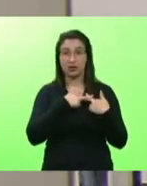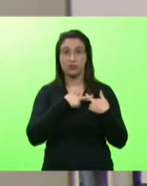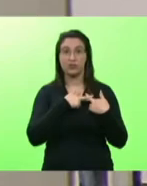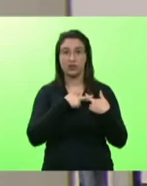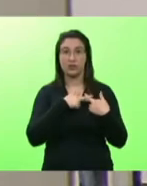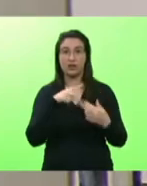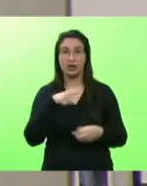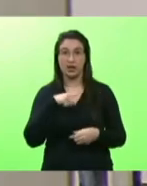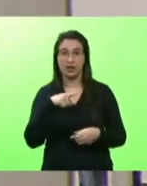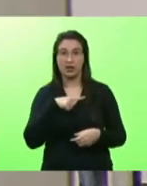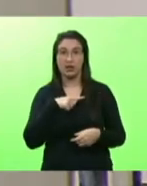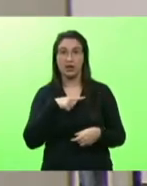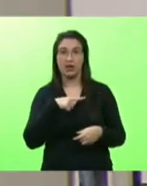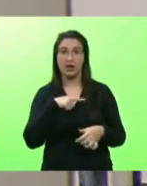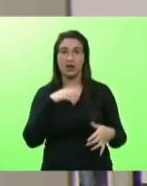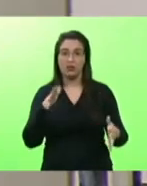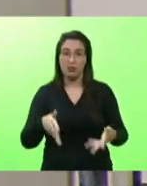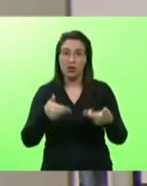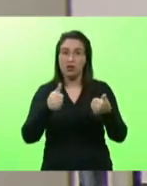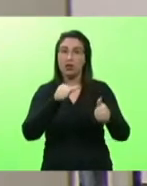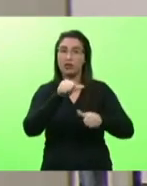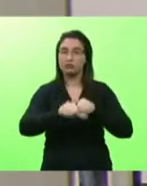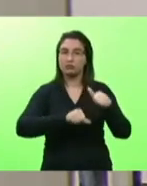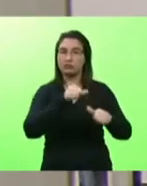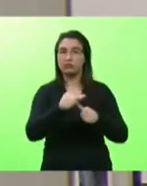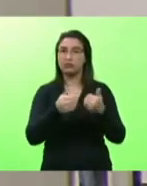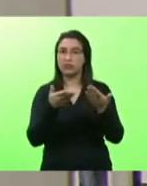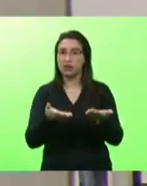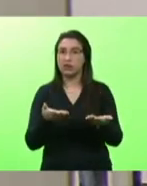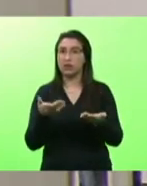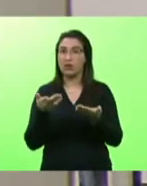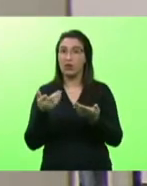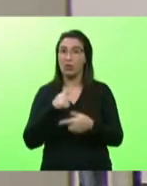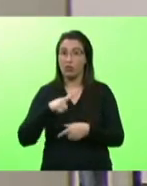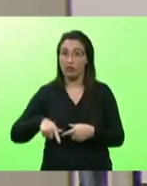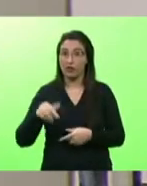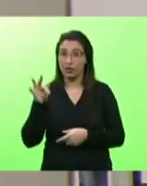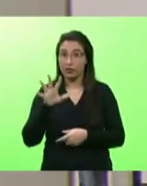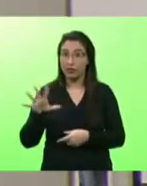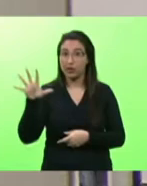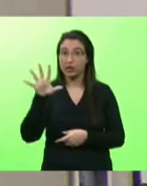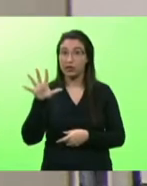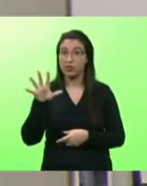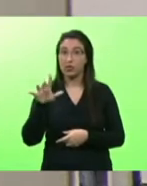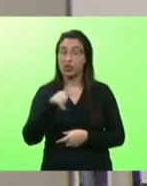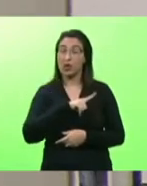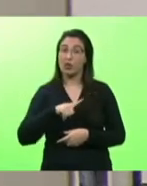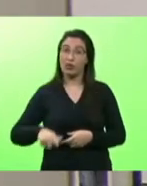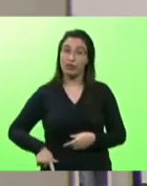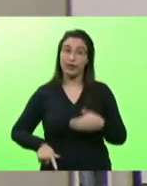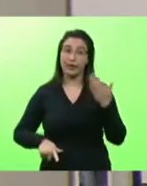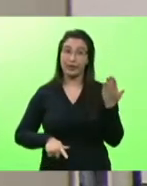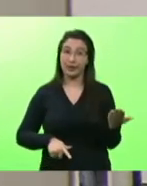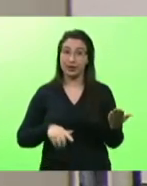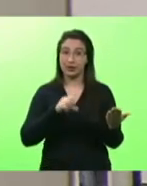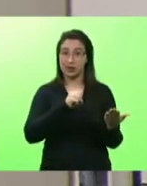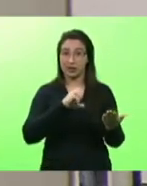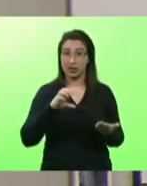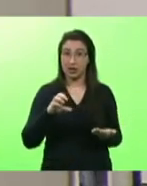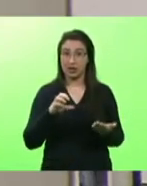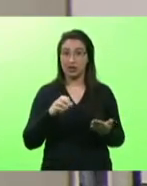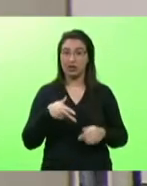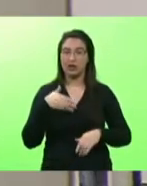restaurar melhorar essas rodovias é do governo federal e o governo de Santa Catarina posso passar aqui pelo